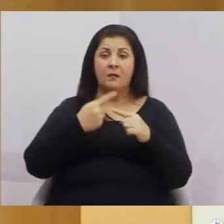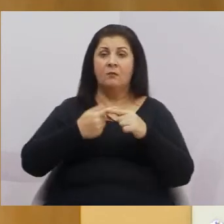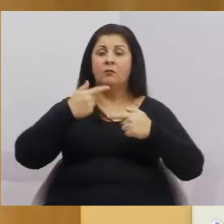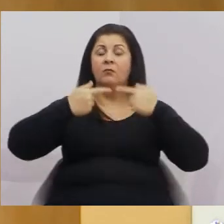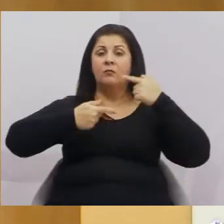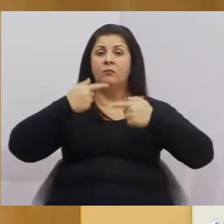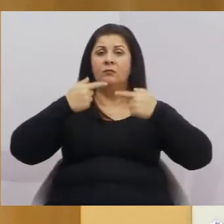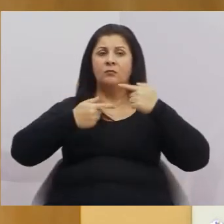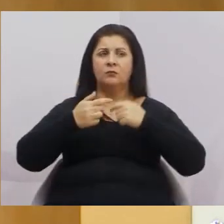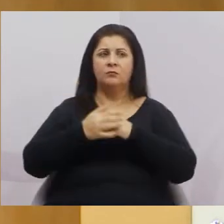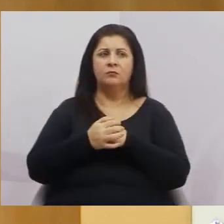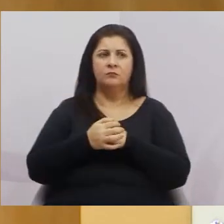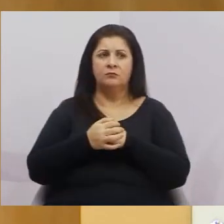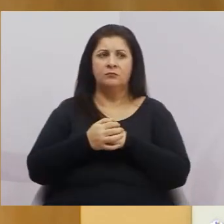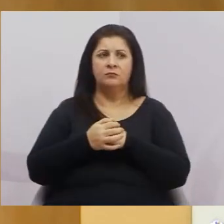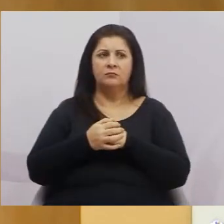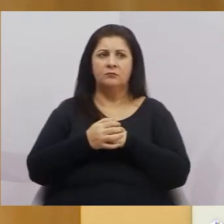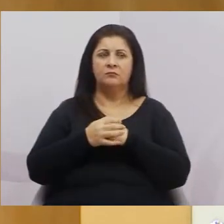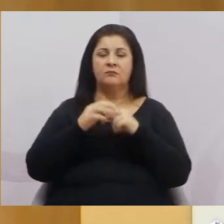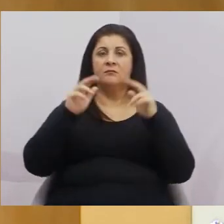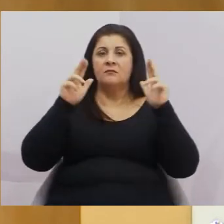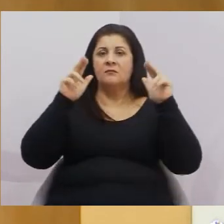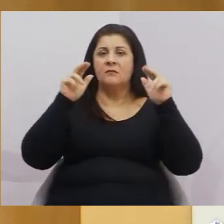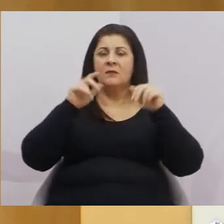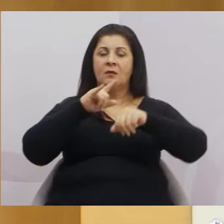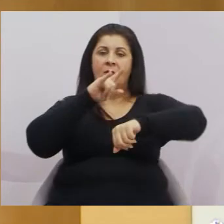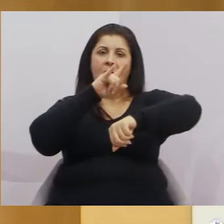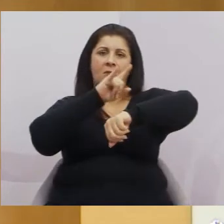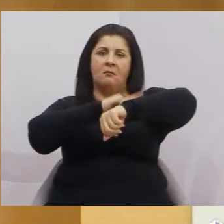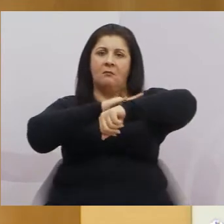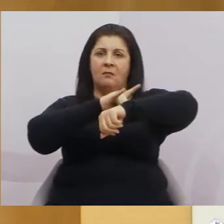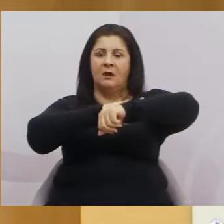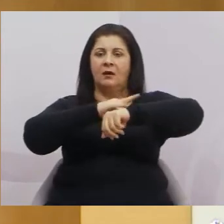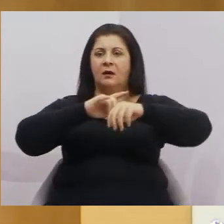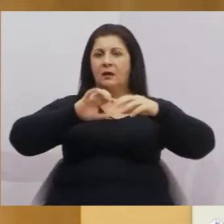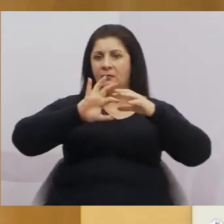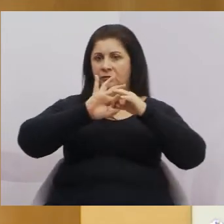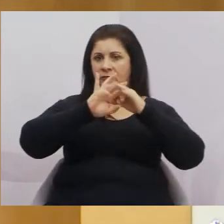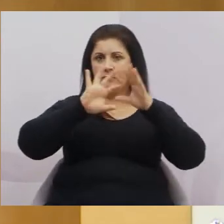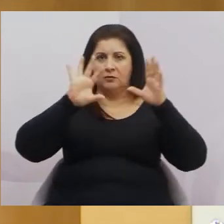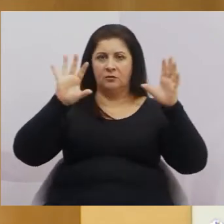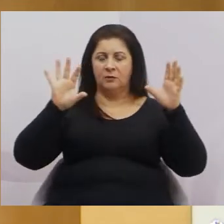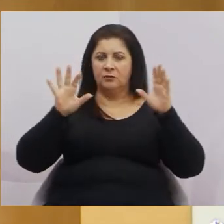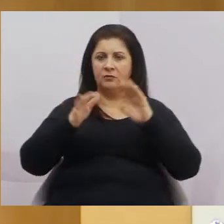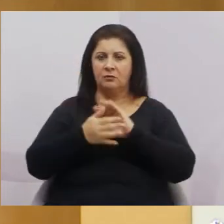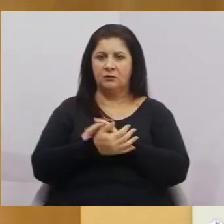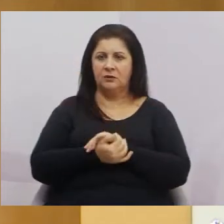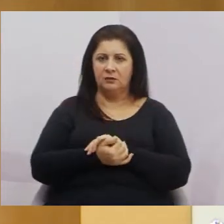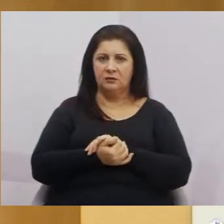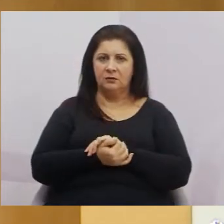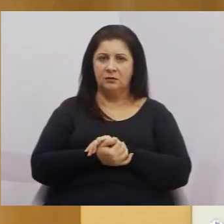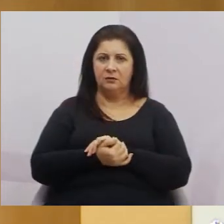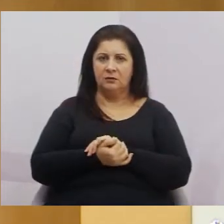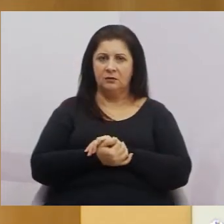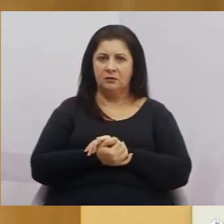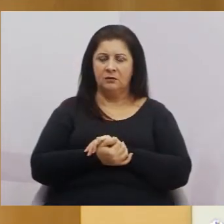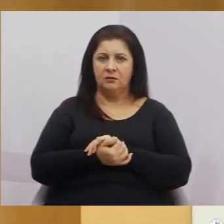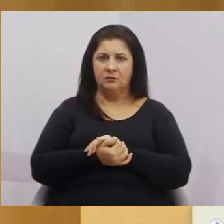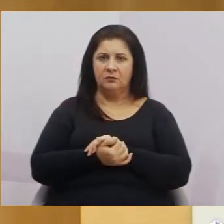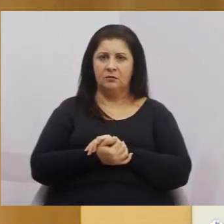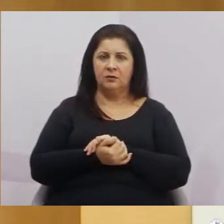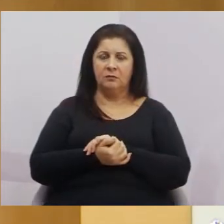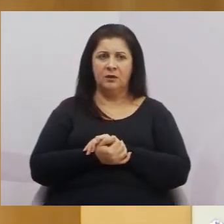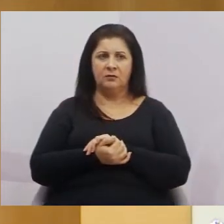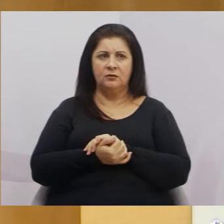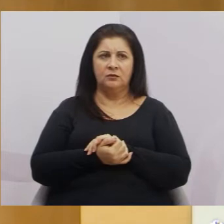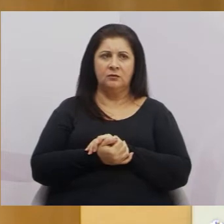sobre banheiro unissex. Eles comentaram, né, a